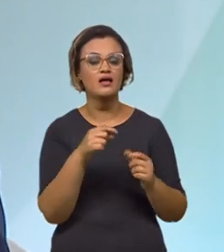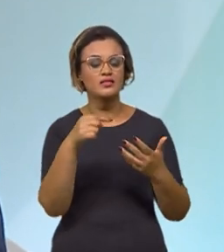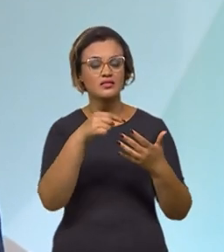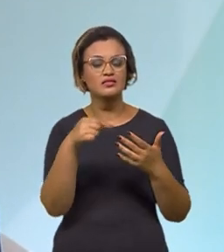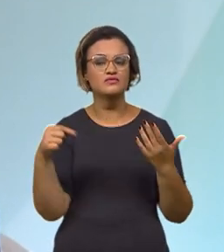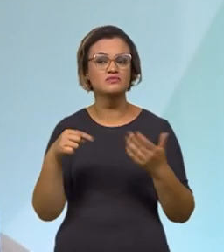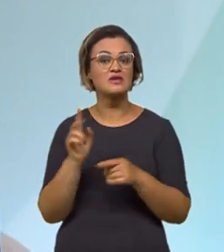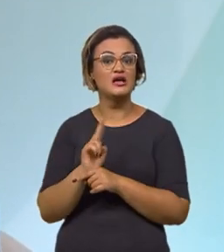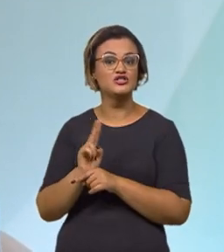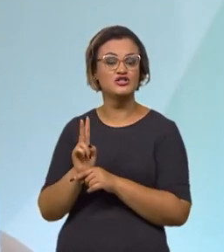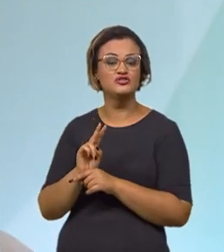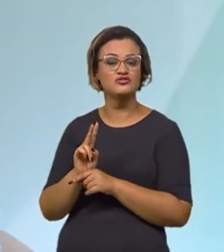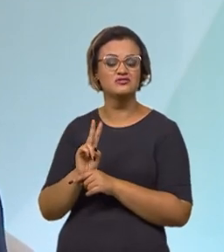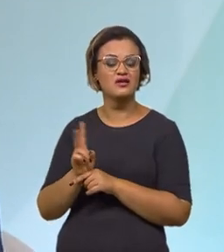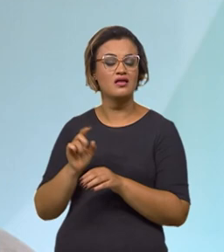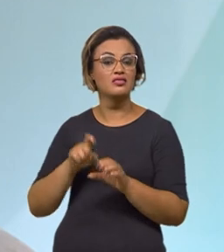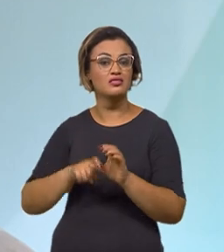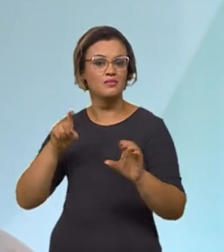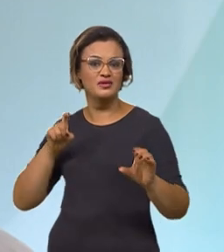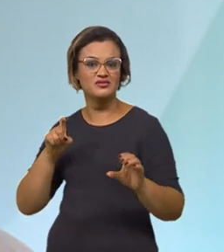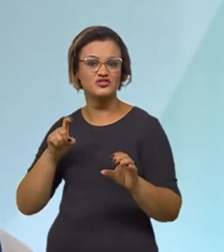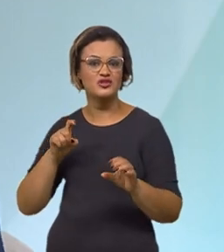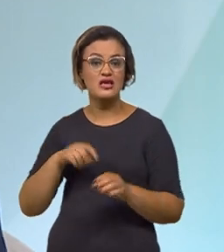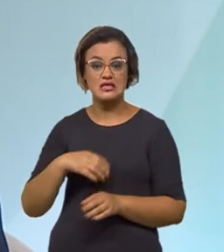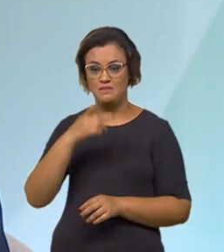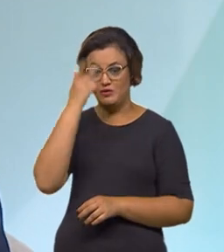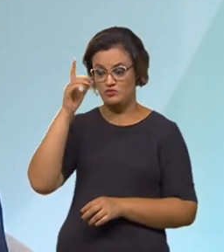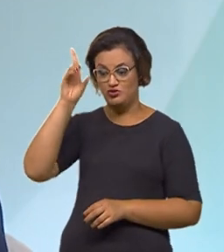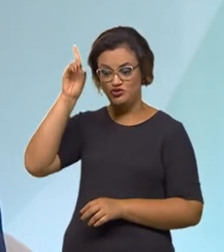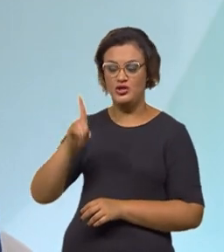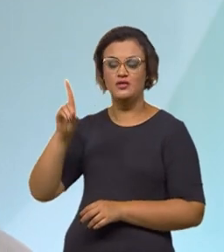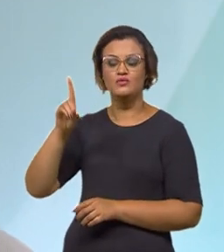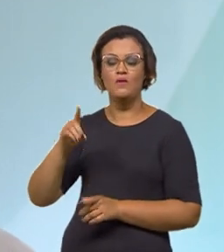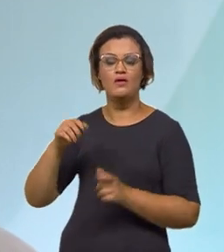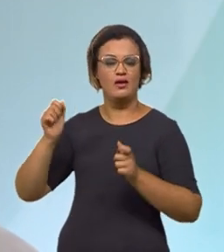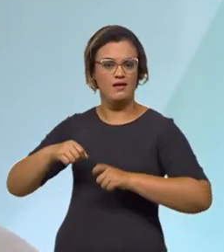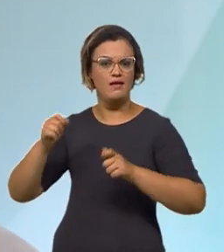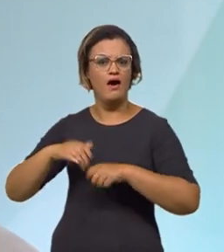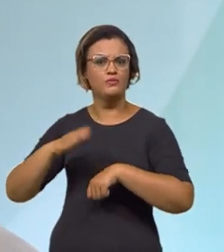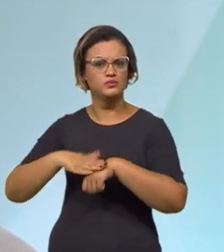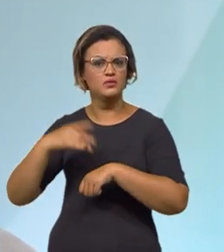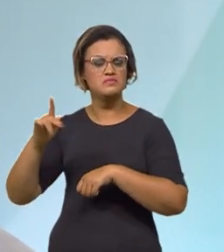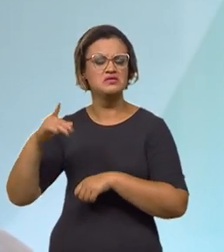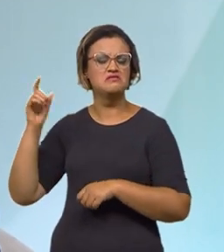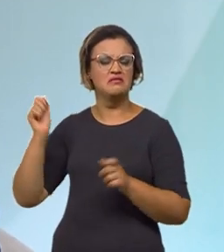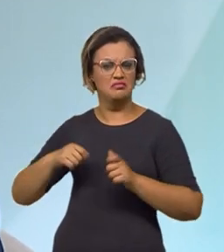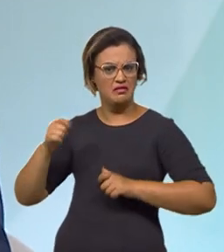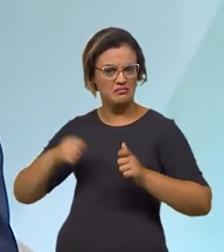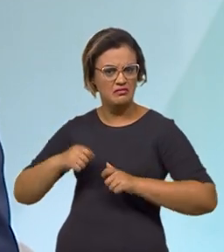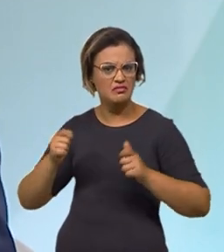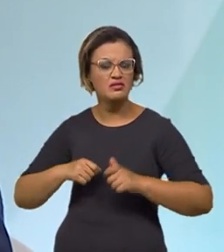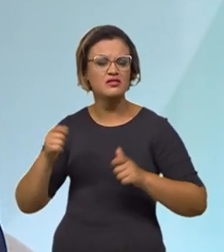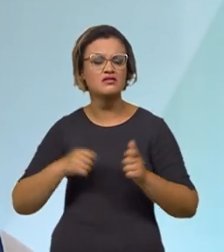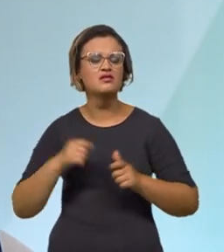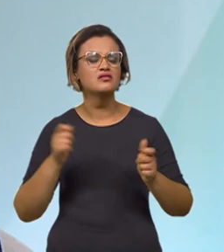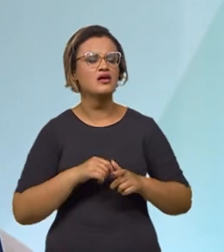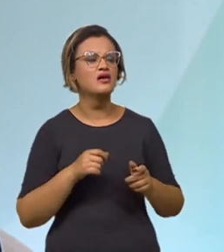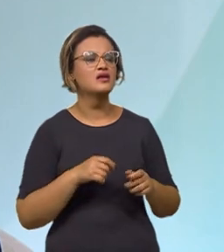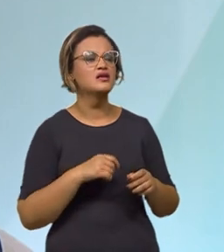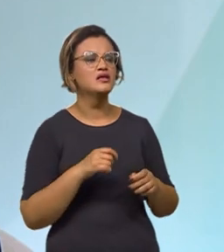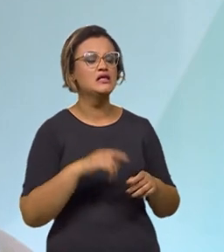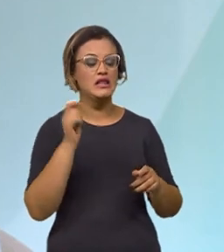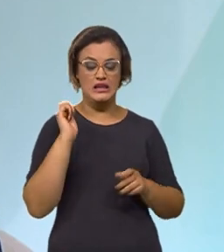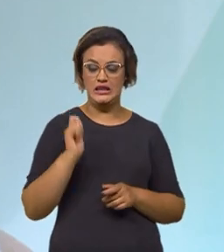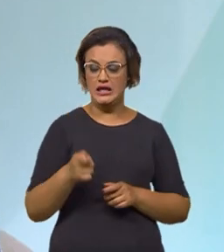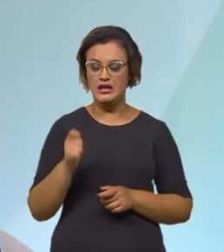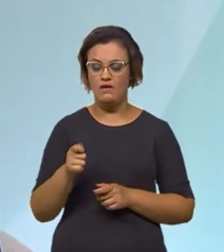independentes, onde os diretores hoje têm mandato, têm uma escolha técnica dos diretores e agências reguladoras, que é fundamental para o dia seguinte após o